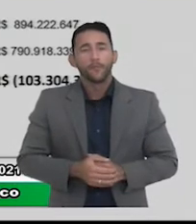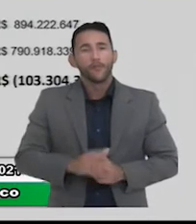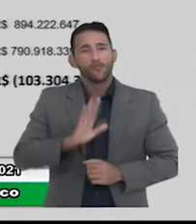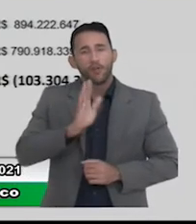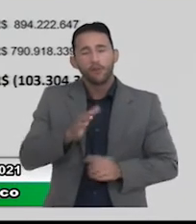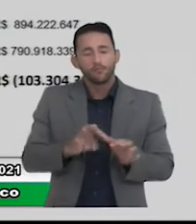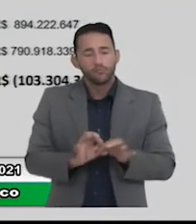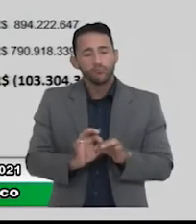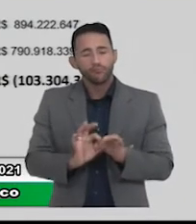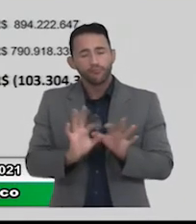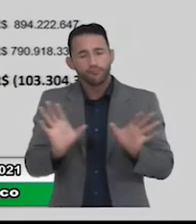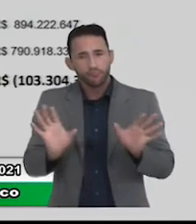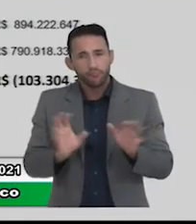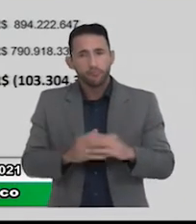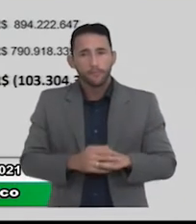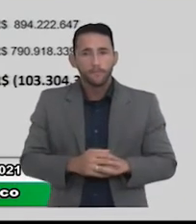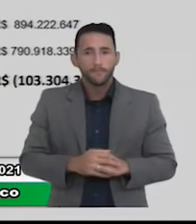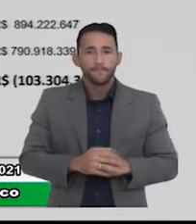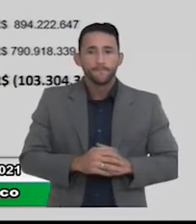autorizada e que foi